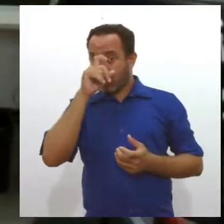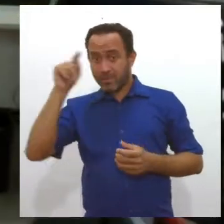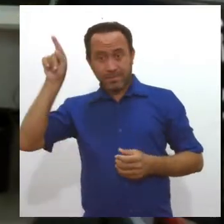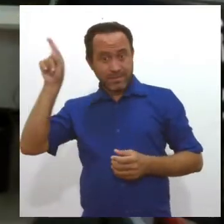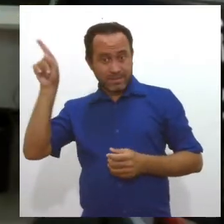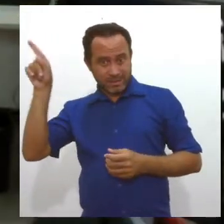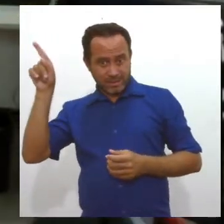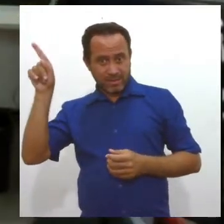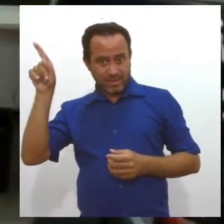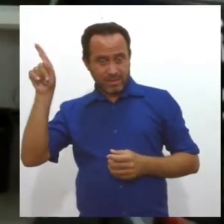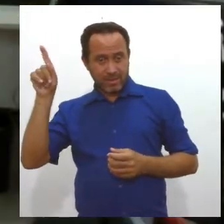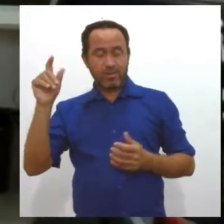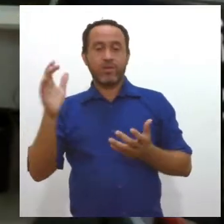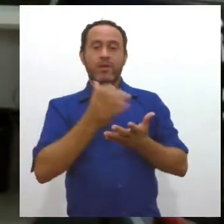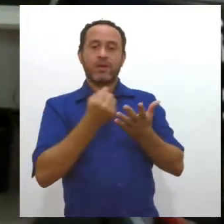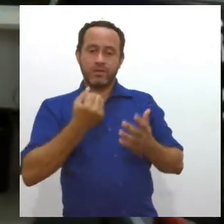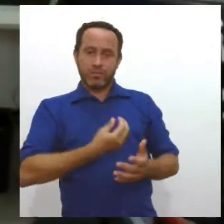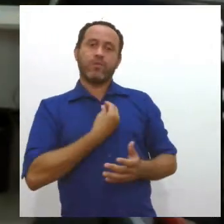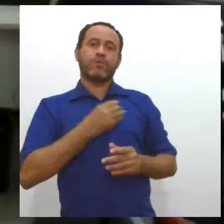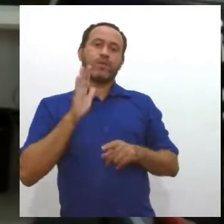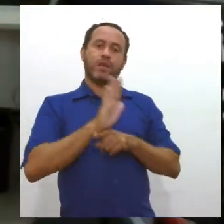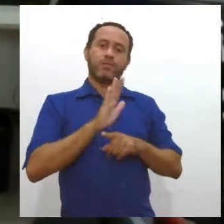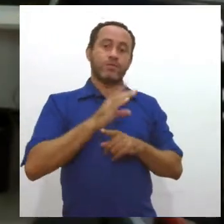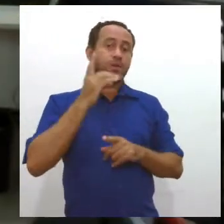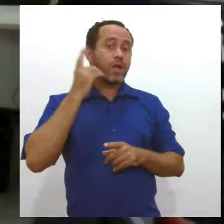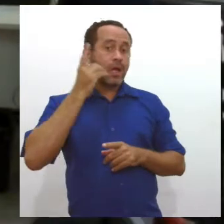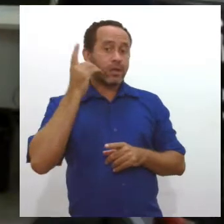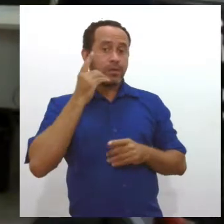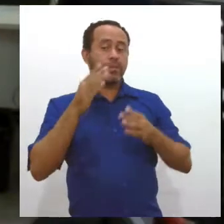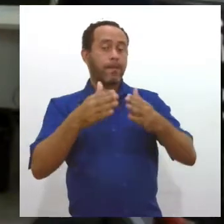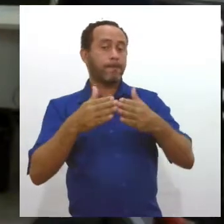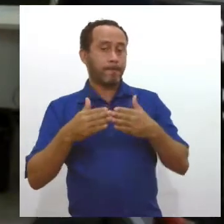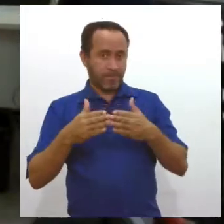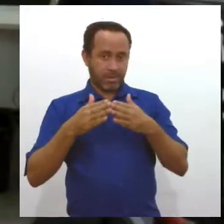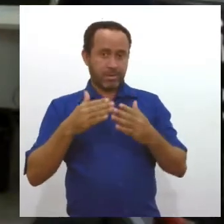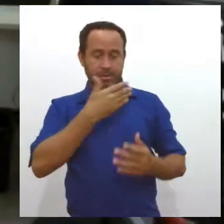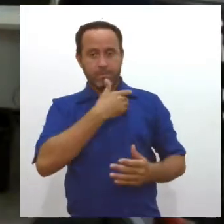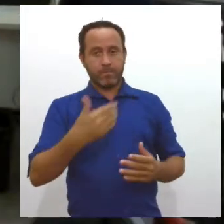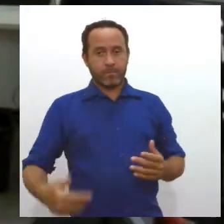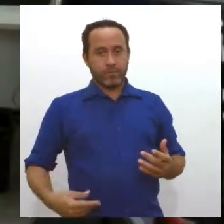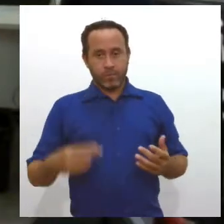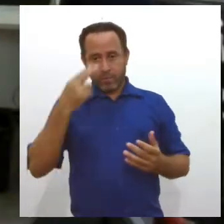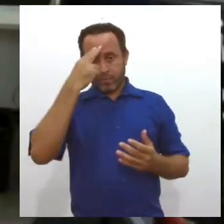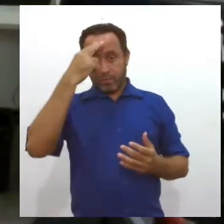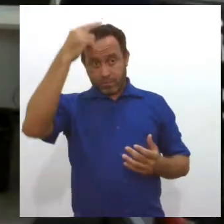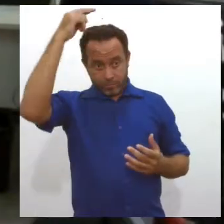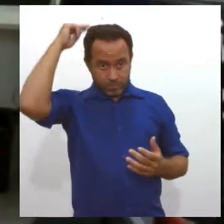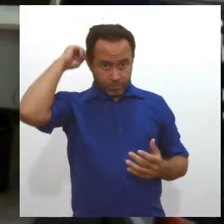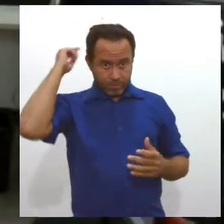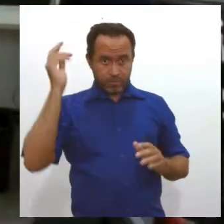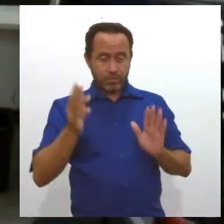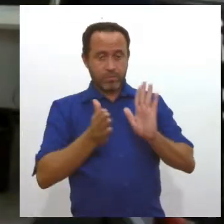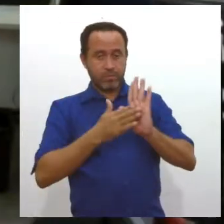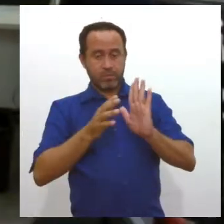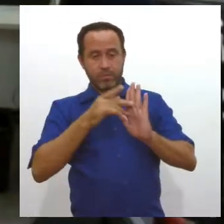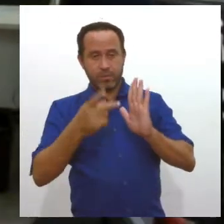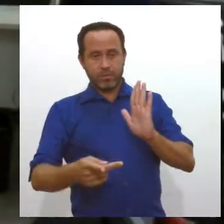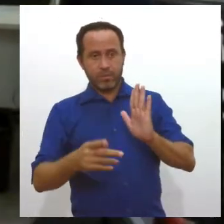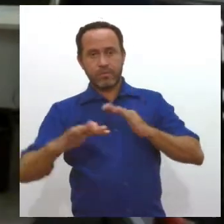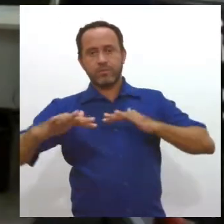doutor Nestor Iva. A deputada também pediu ao governador do estado, através de uma indicação, que